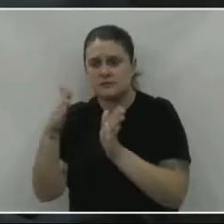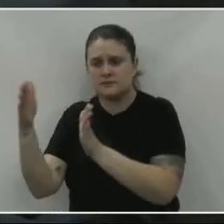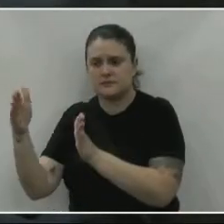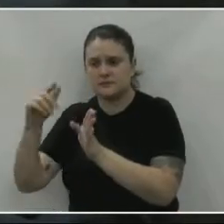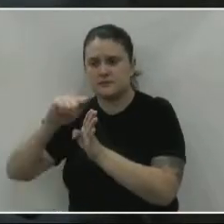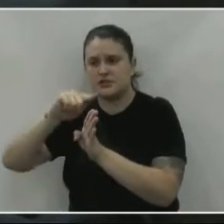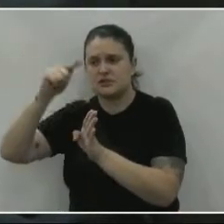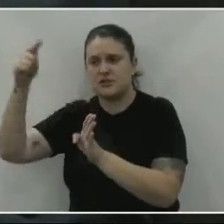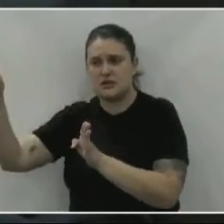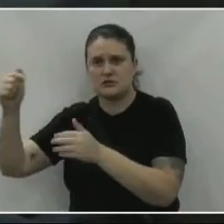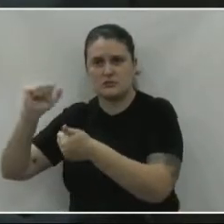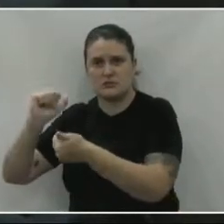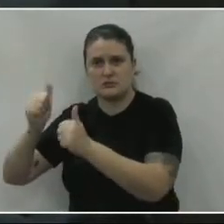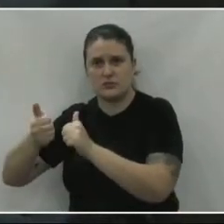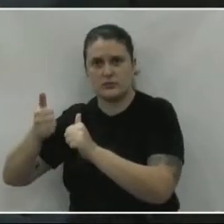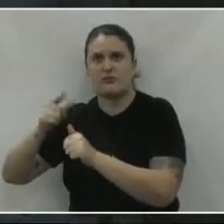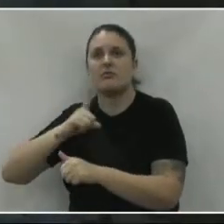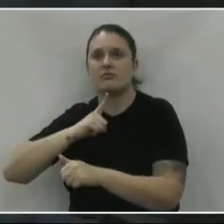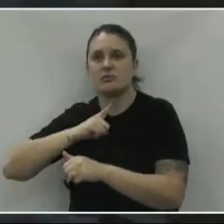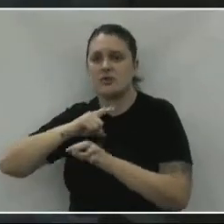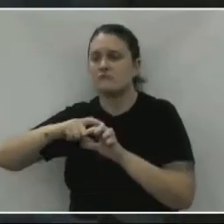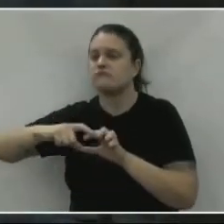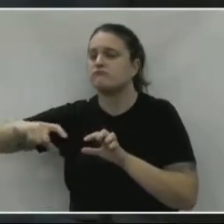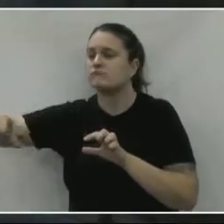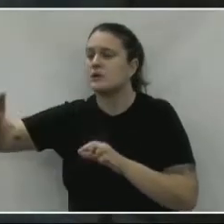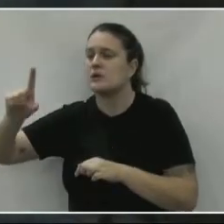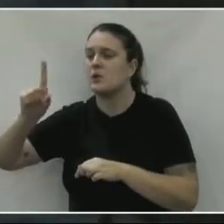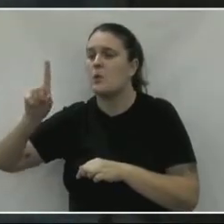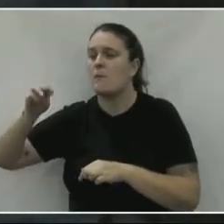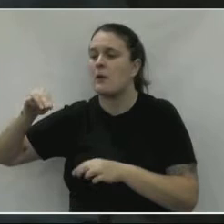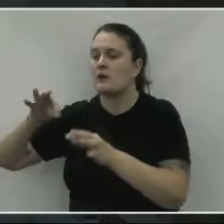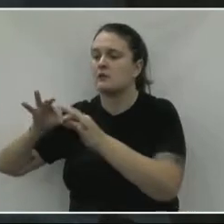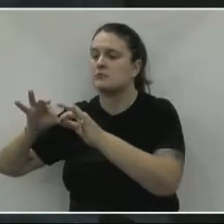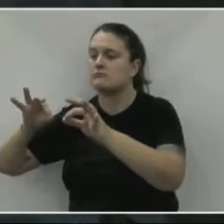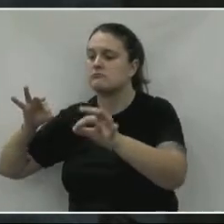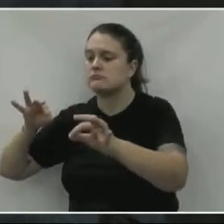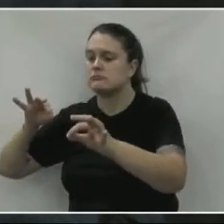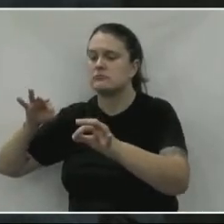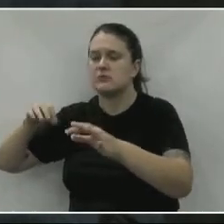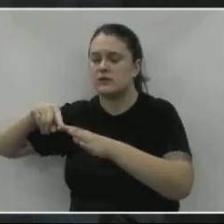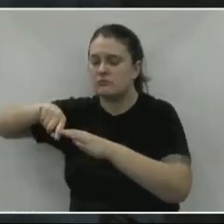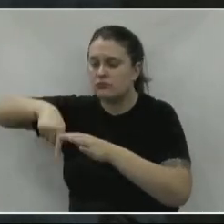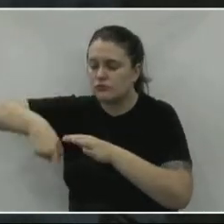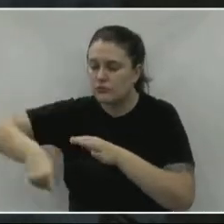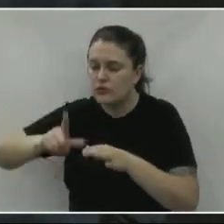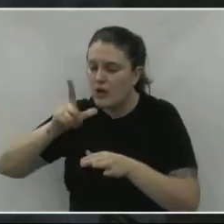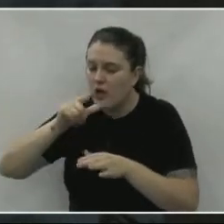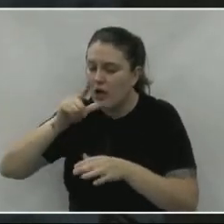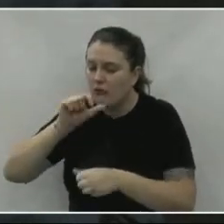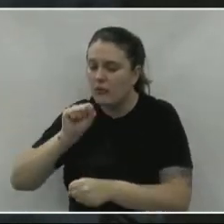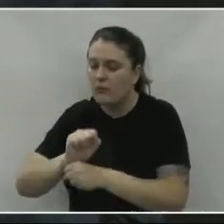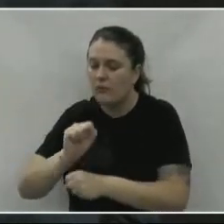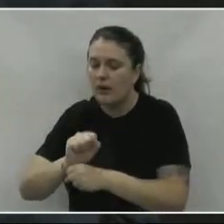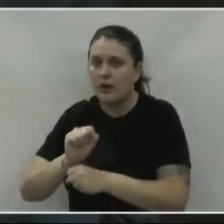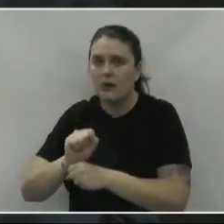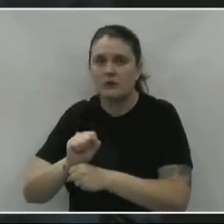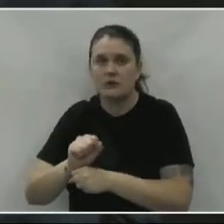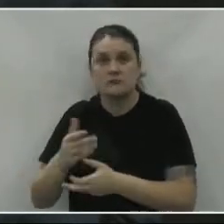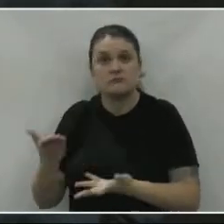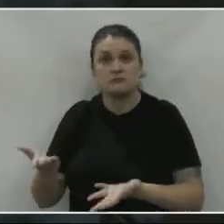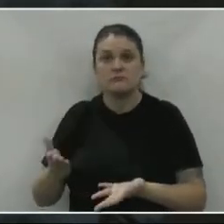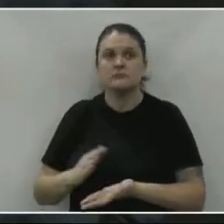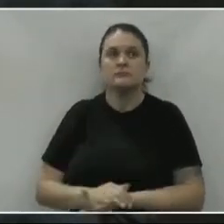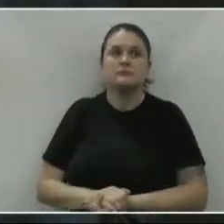Cristóvão, valeta de um metro de largura, dois de fundura, água parada, está lá.